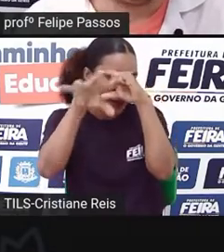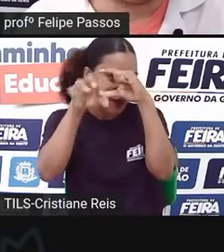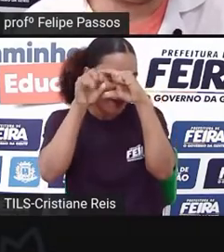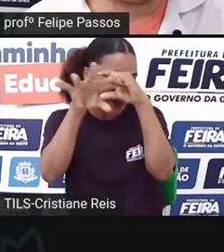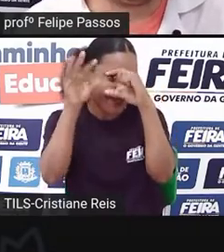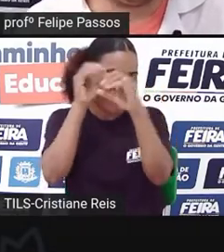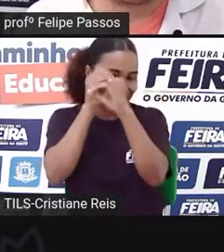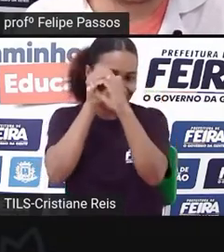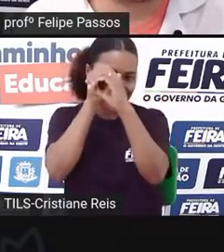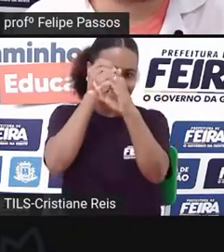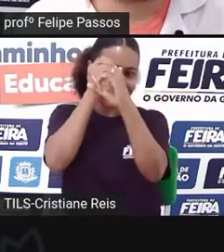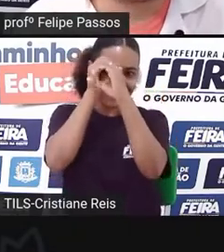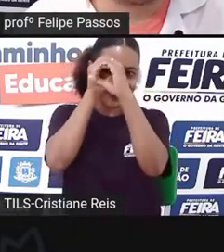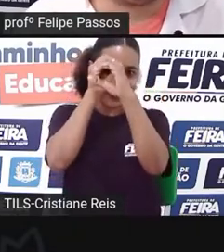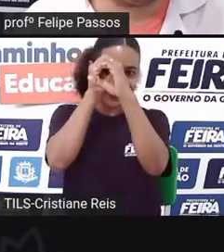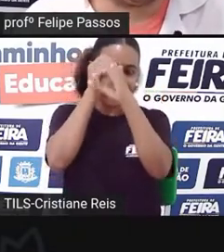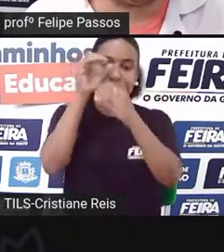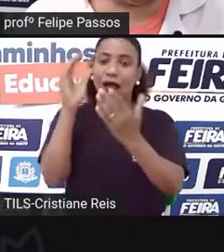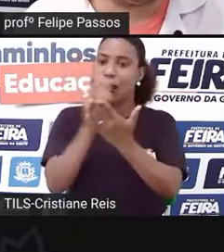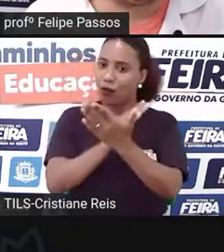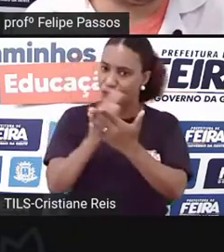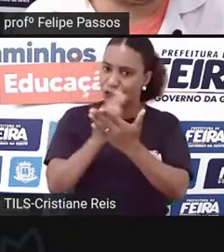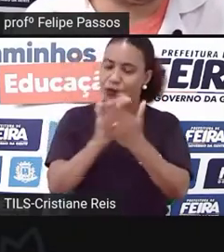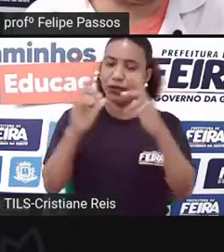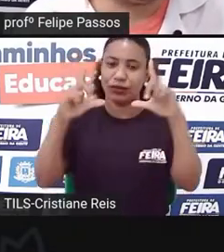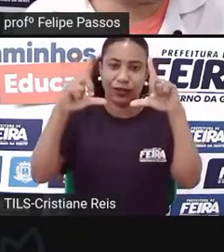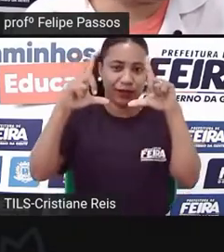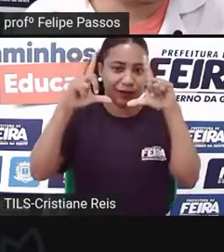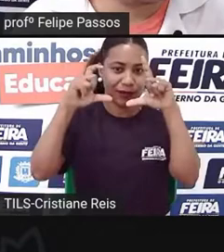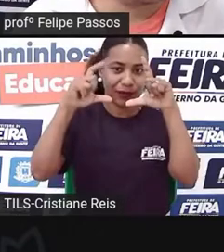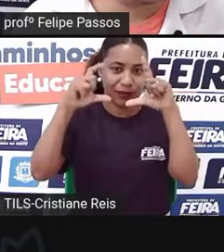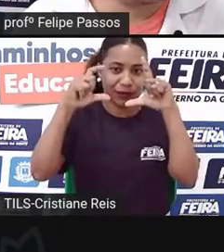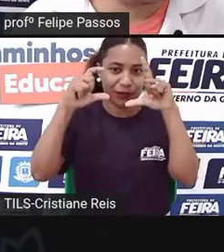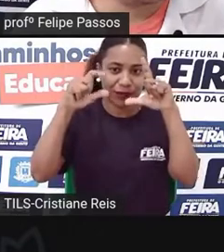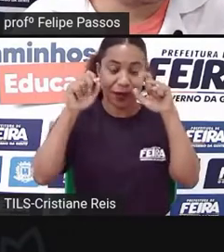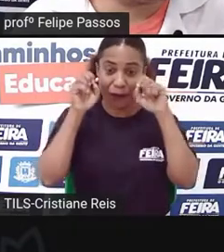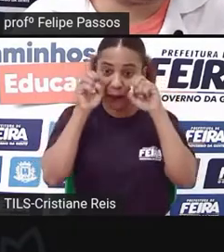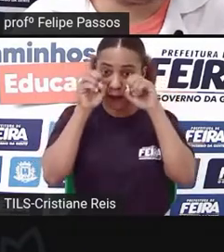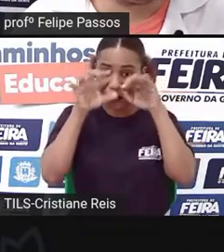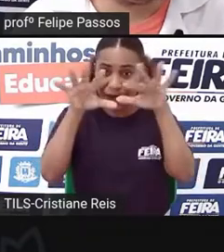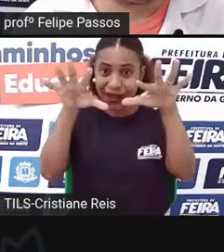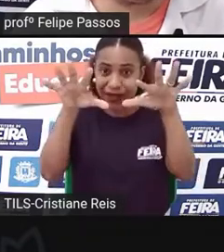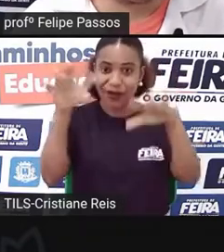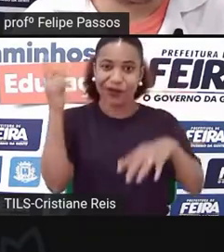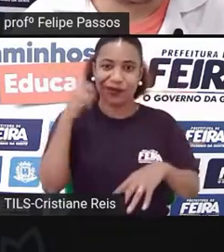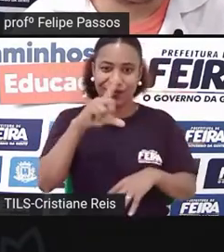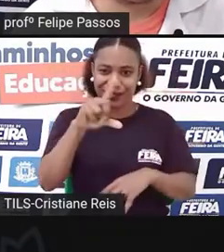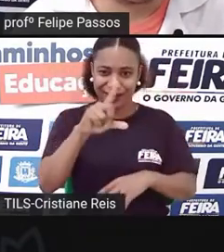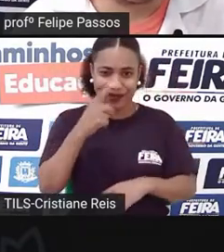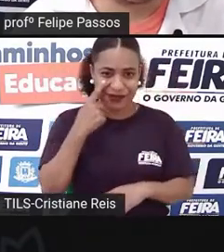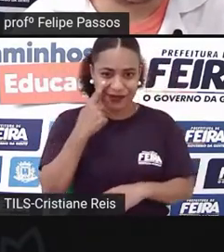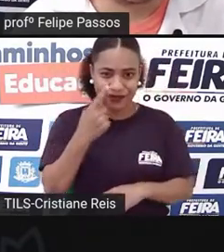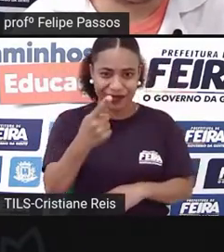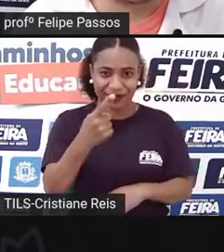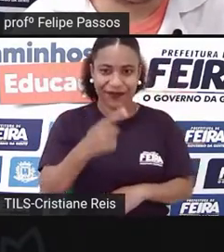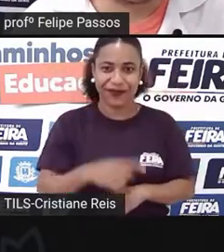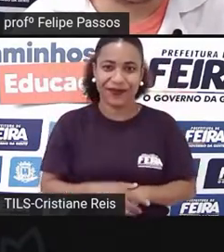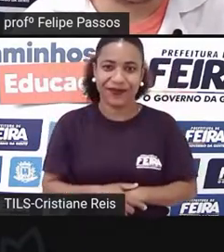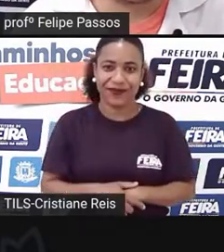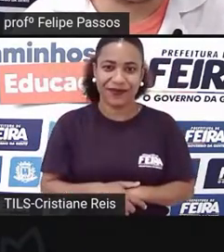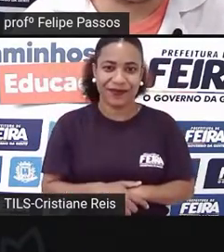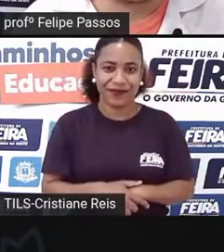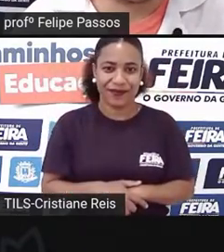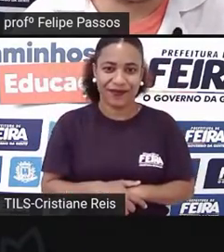a partir de tela. Então, assim, aqui também, ó. Deixa eu mostrar para vocês. Numa câmera analógica.